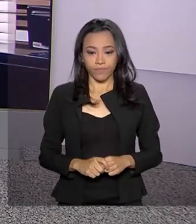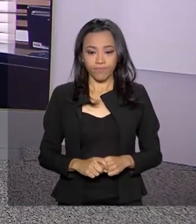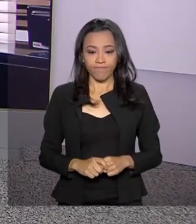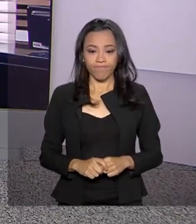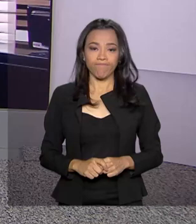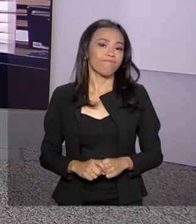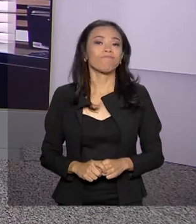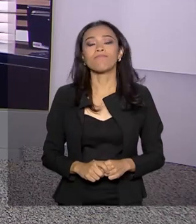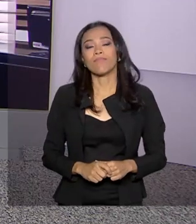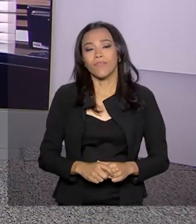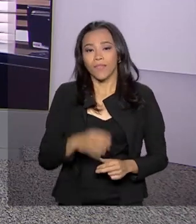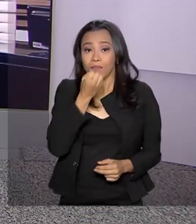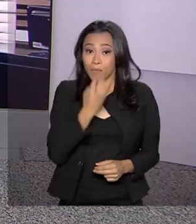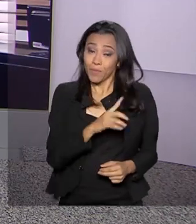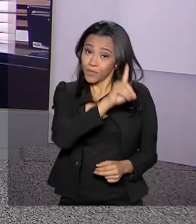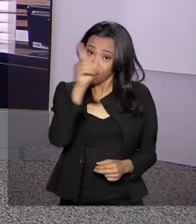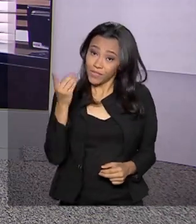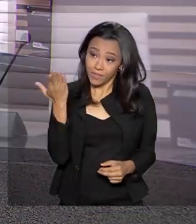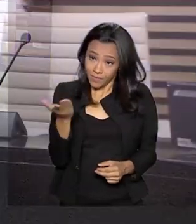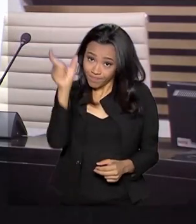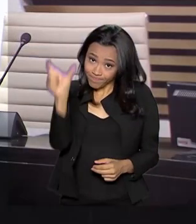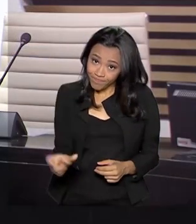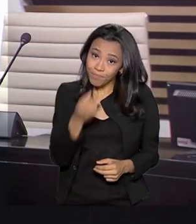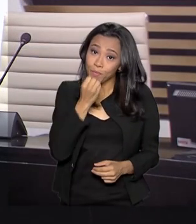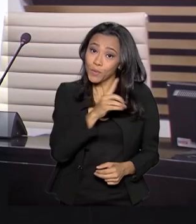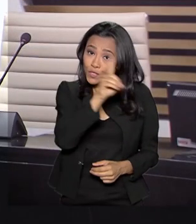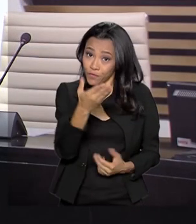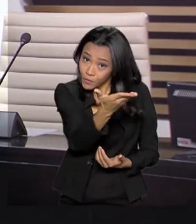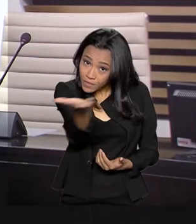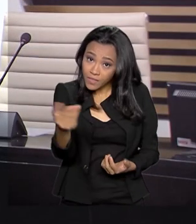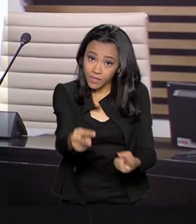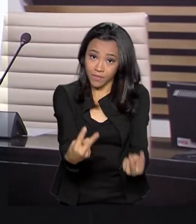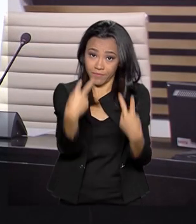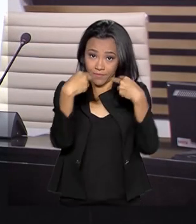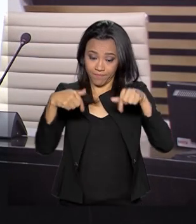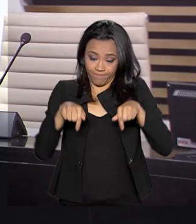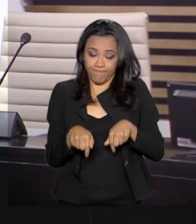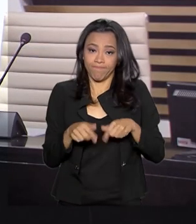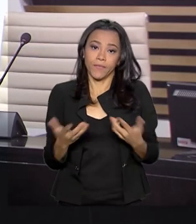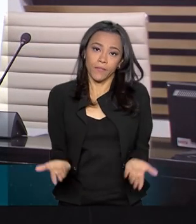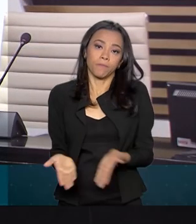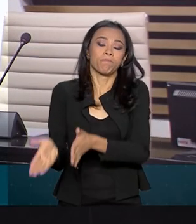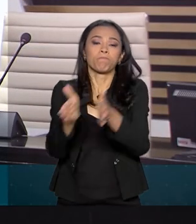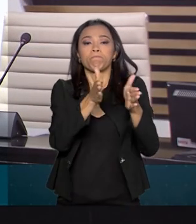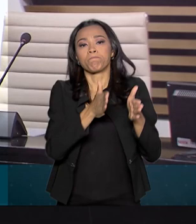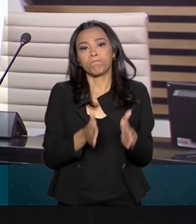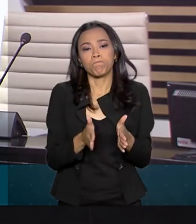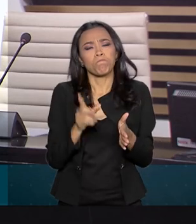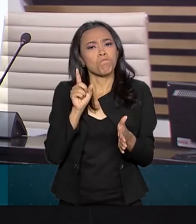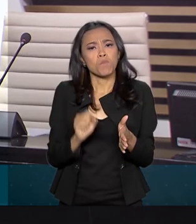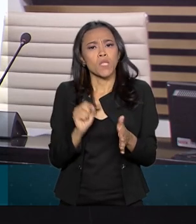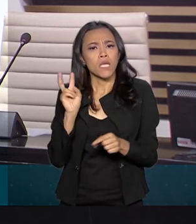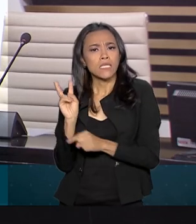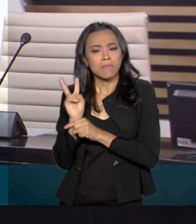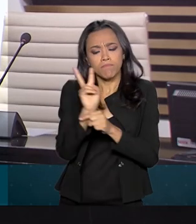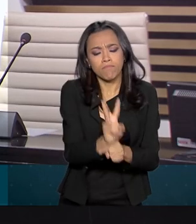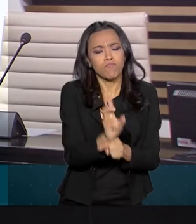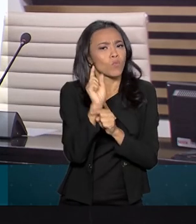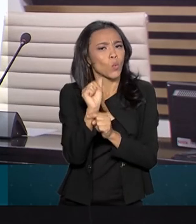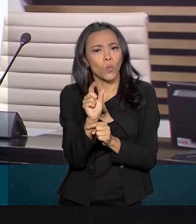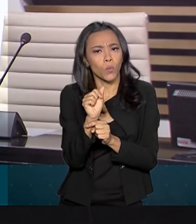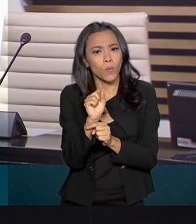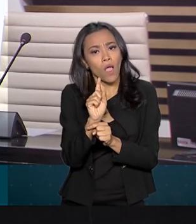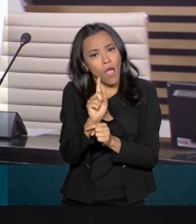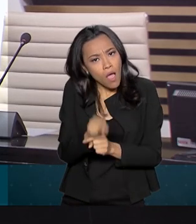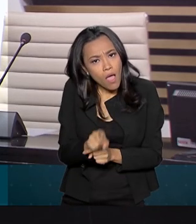Bom dia, Mara. Bom dia a você que acompanha o Brasil em Dia. Pois é, Mara. O Retrem é uma linha de crédito dedicada